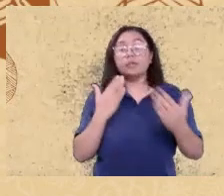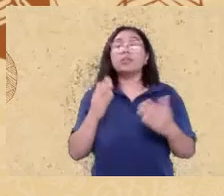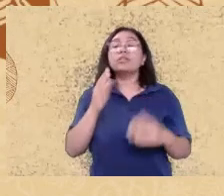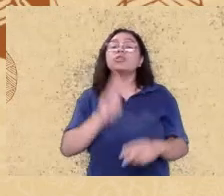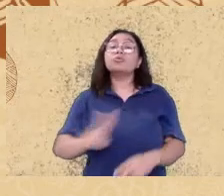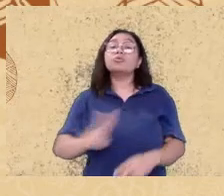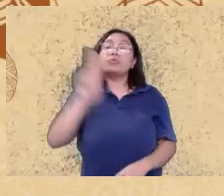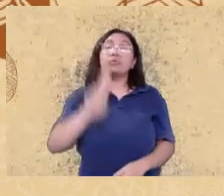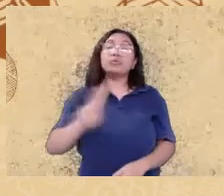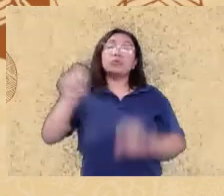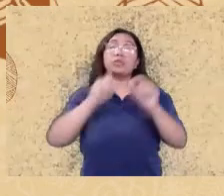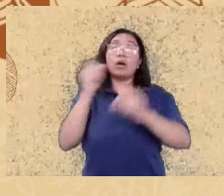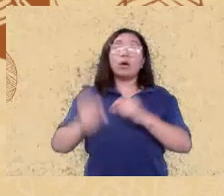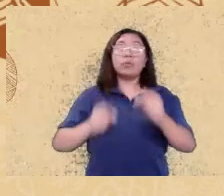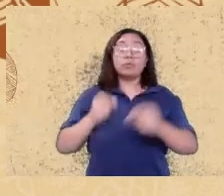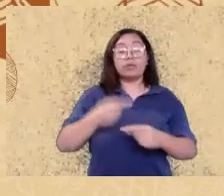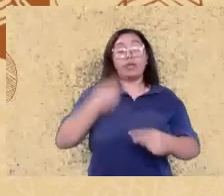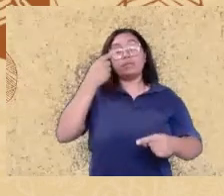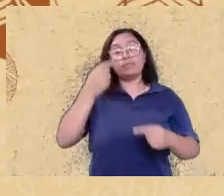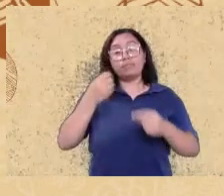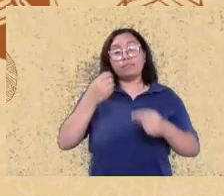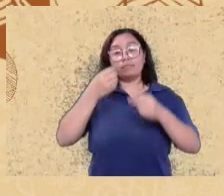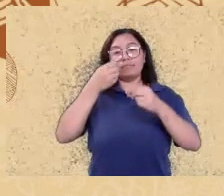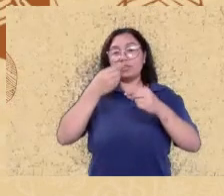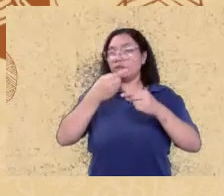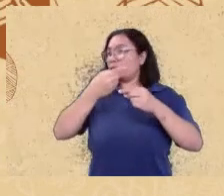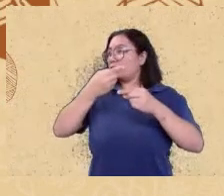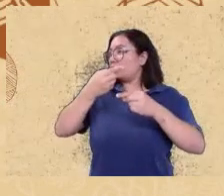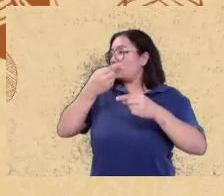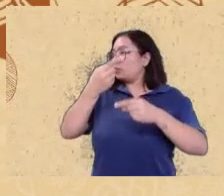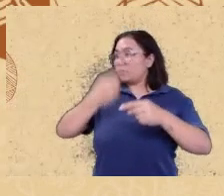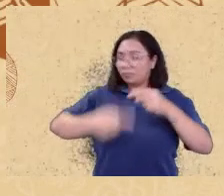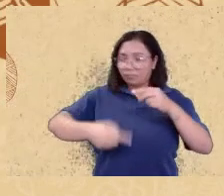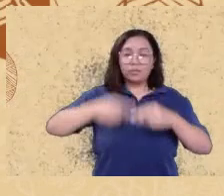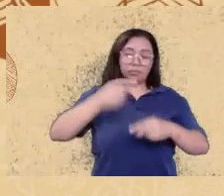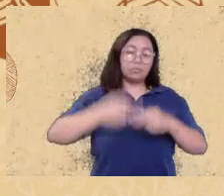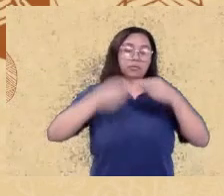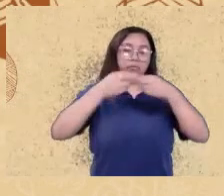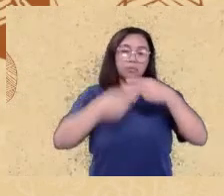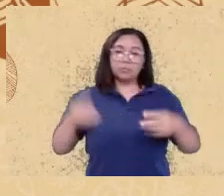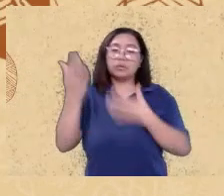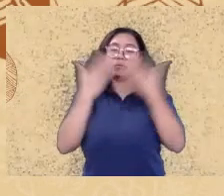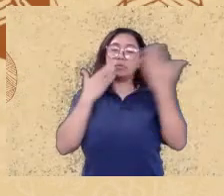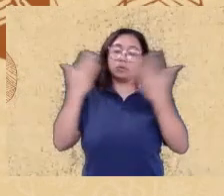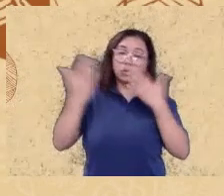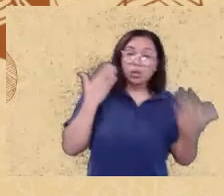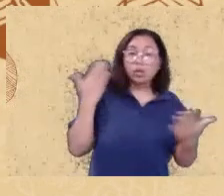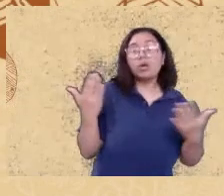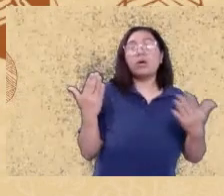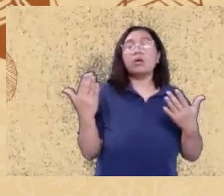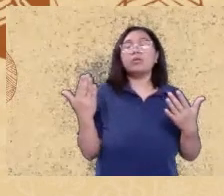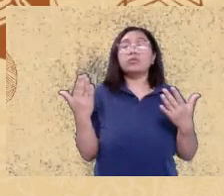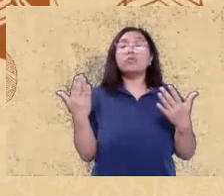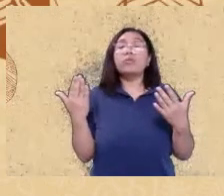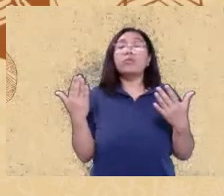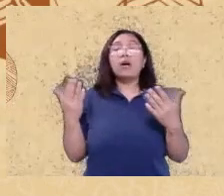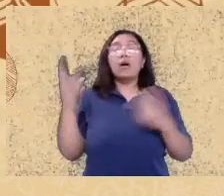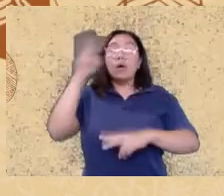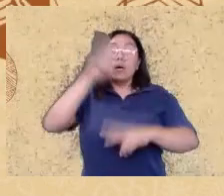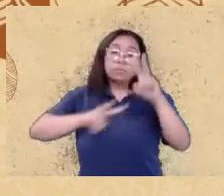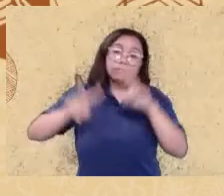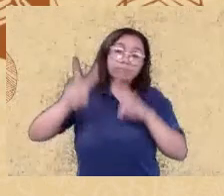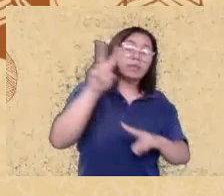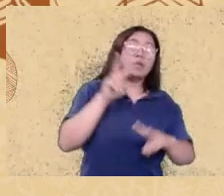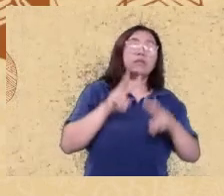mecanismos apropriados para que a gente possa habilitar políticas compreensivas holísticas que incluam